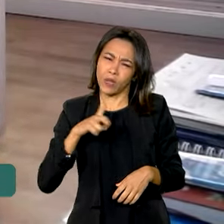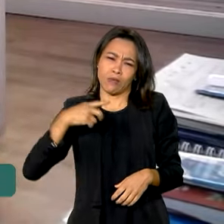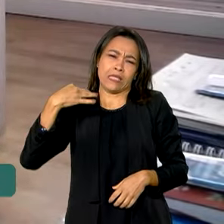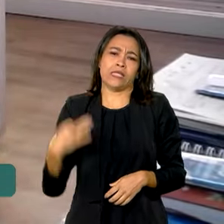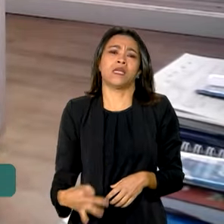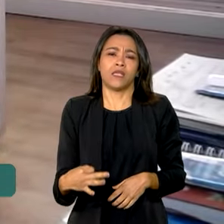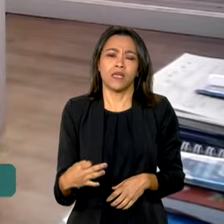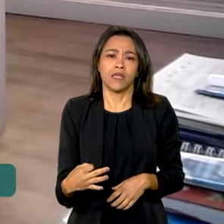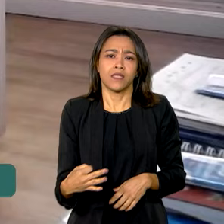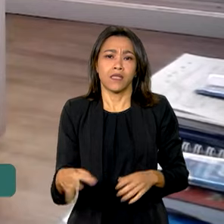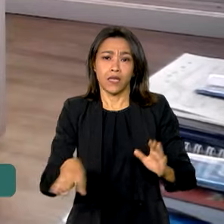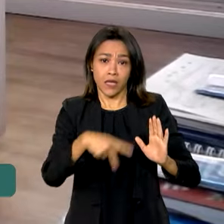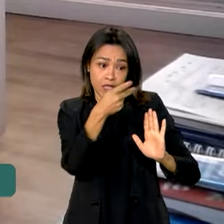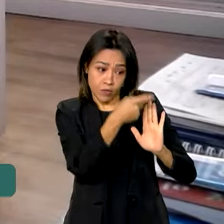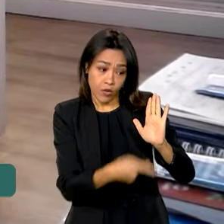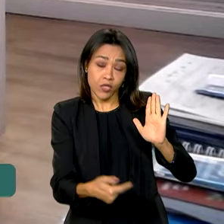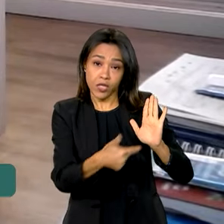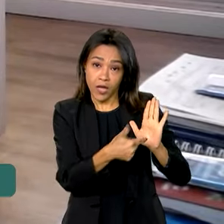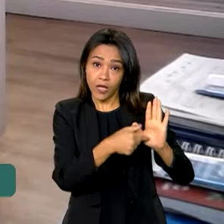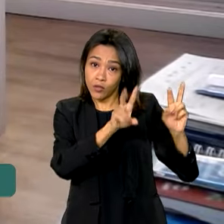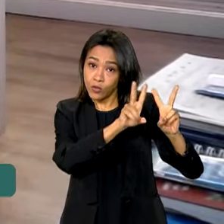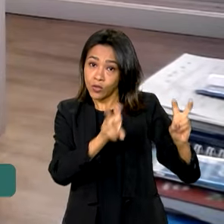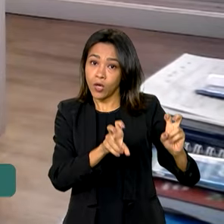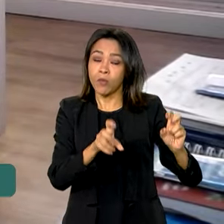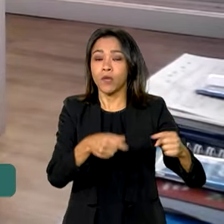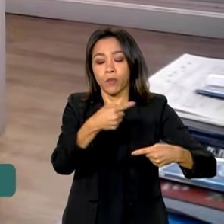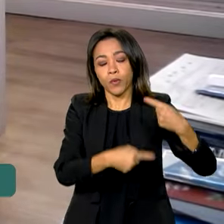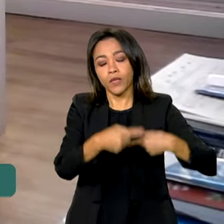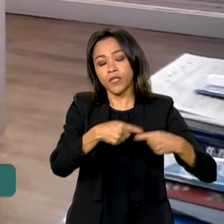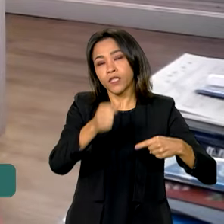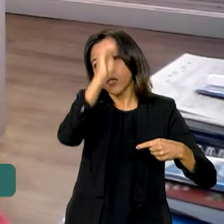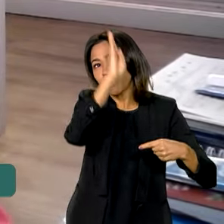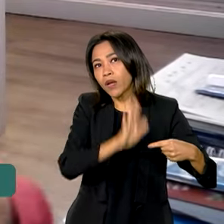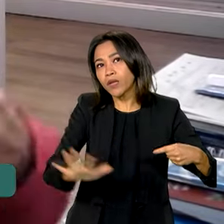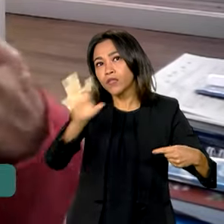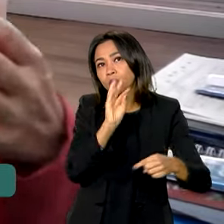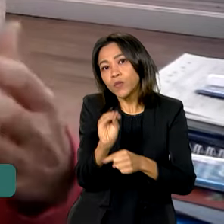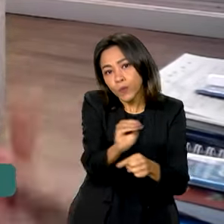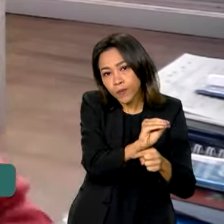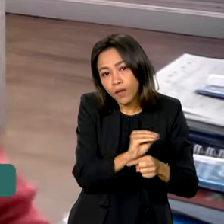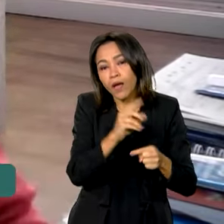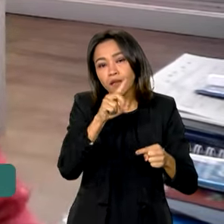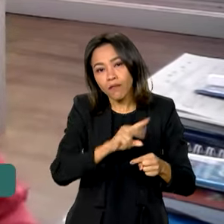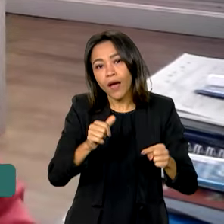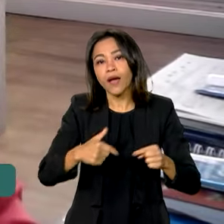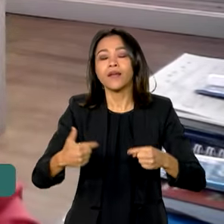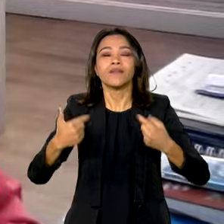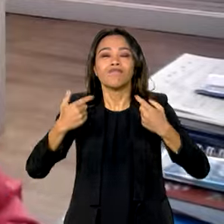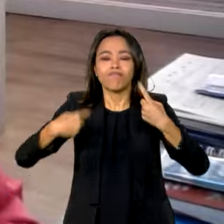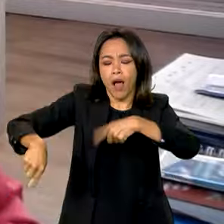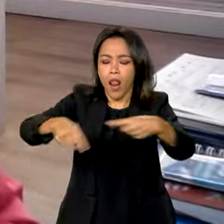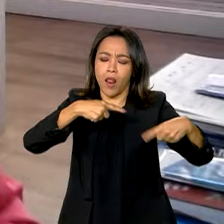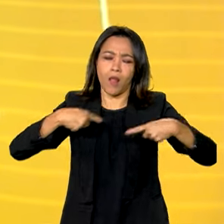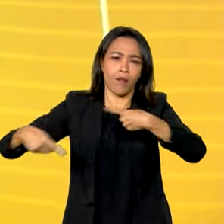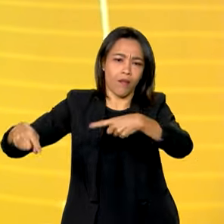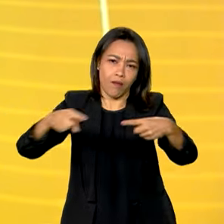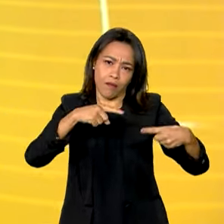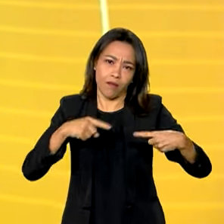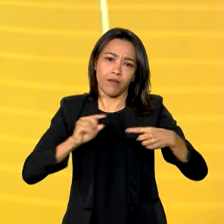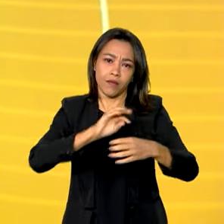certeza que o PL da Política Nacional de Cuidado, ela possibilita a gente fazer esse debate público na sociedade.